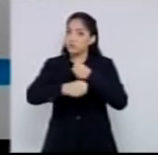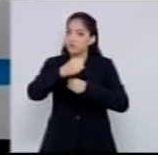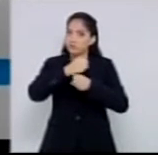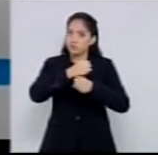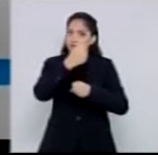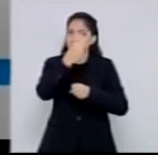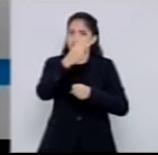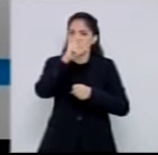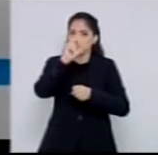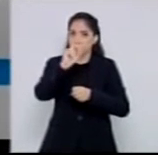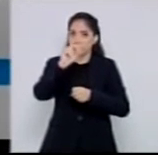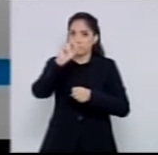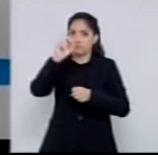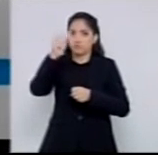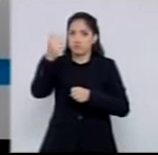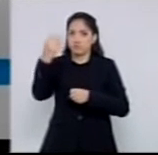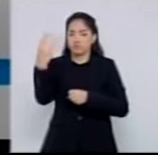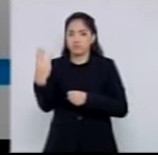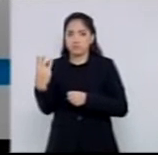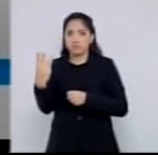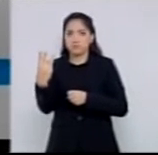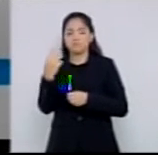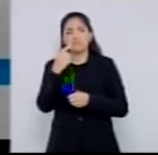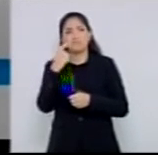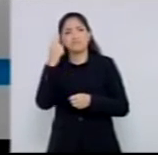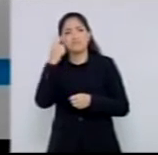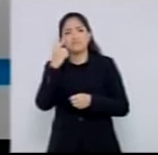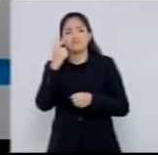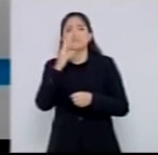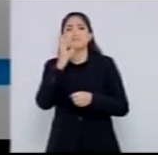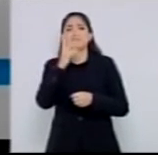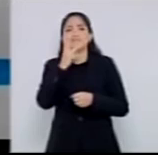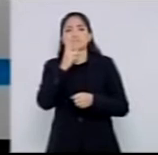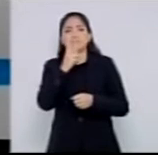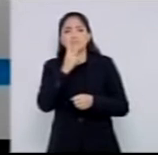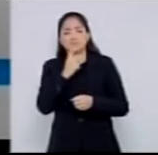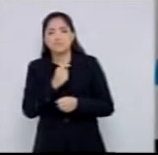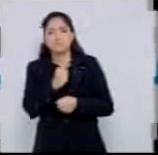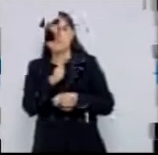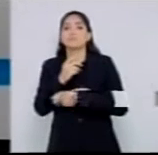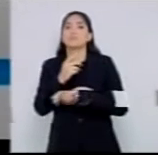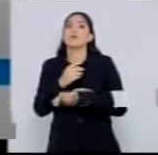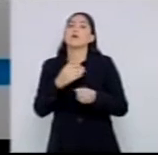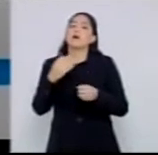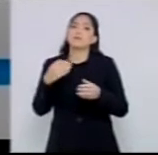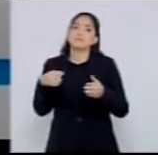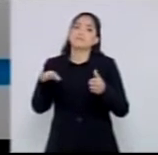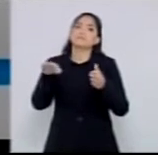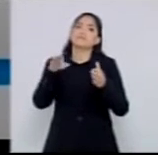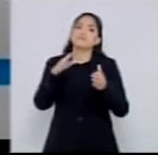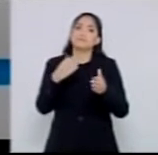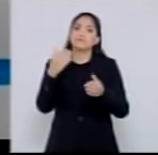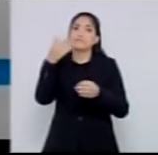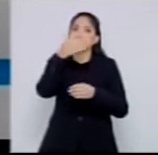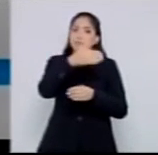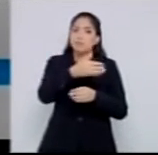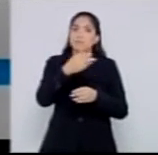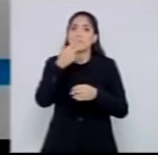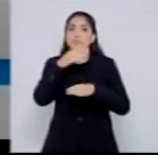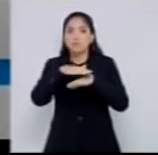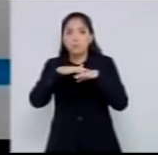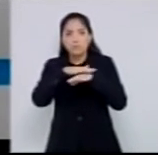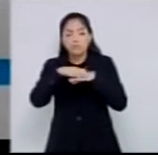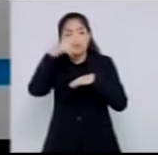cheguei para o prefeito, percebendo a demora na liberação do recurso, eu procurei de novo o prefeito, para saber o que estava acontecendo. Aí o